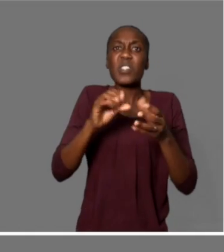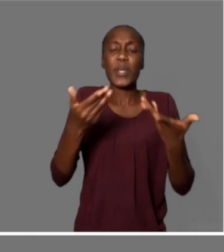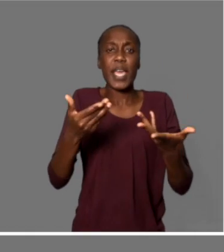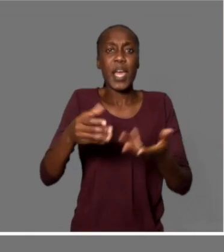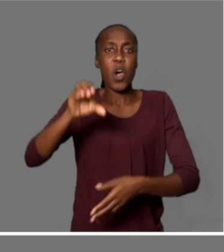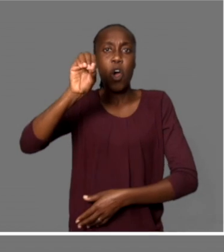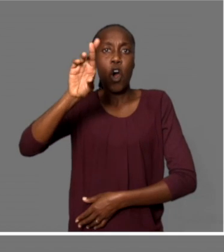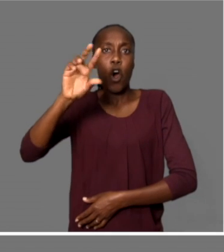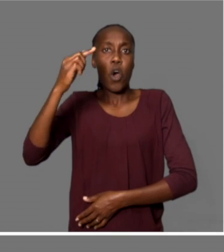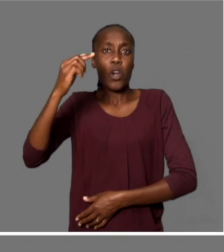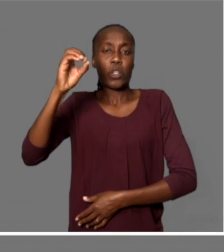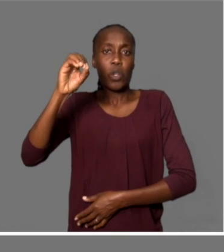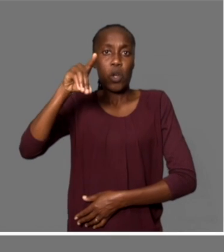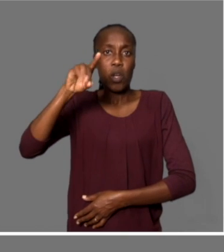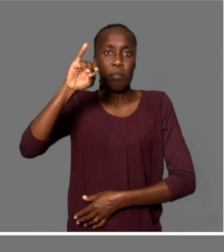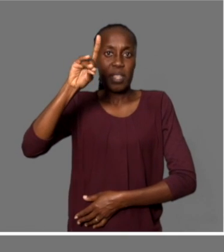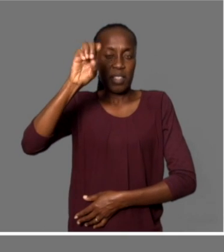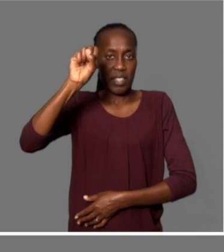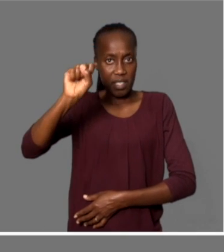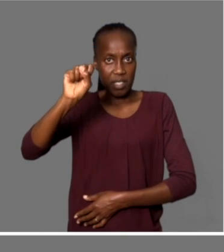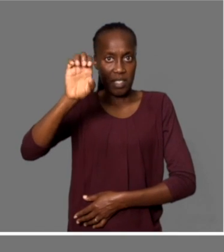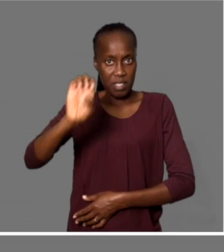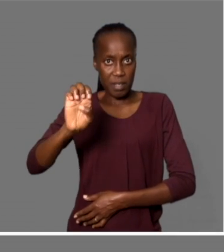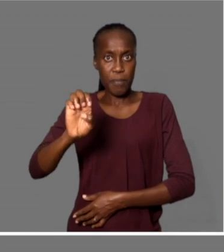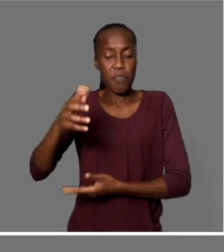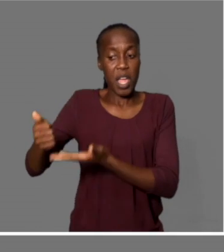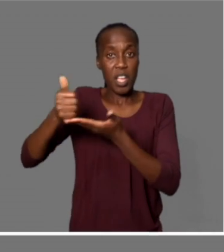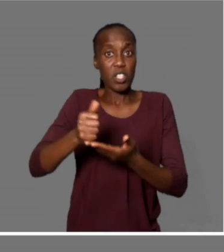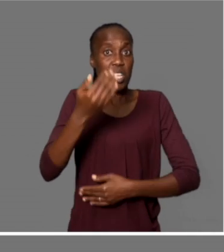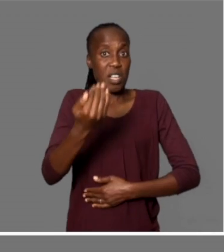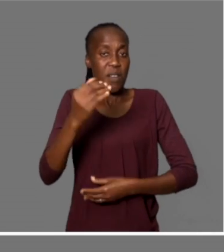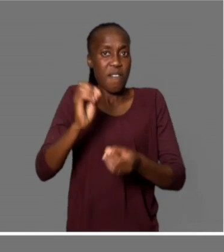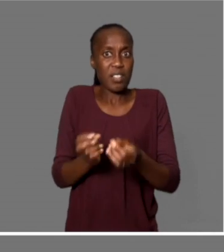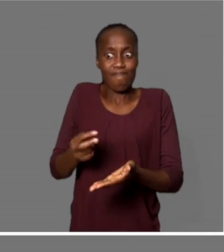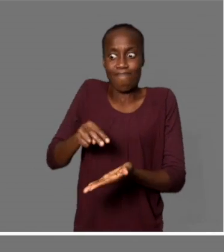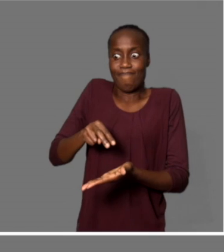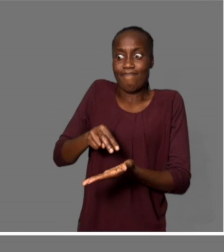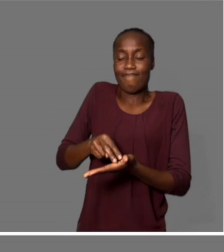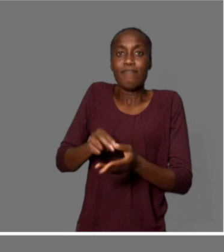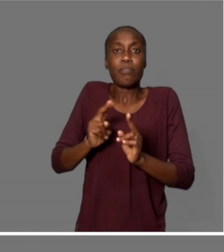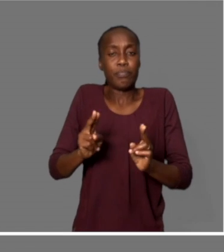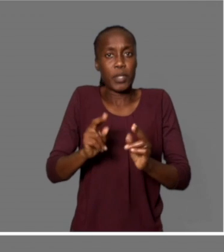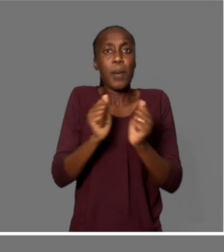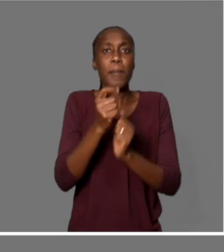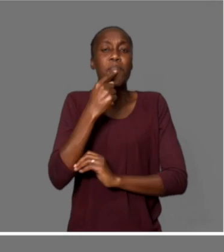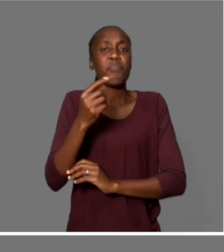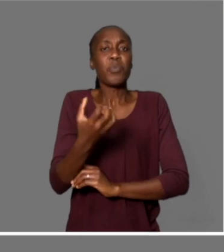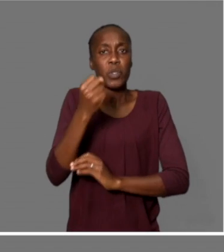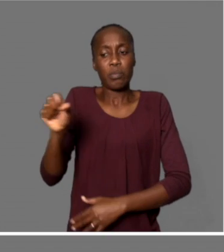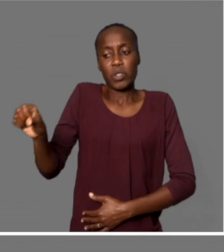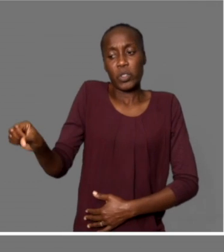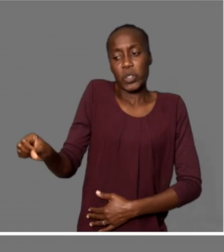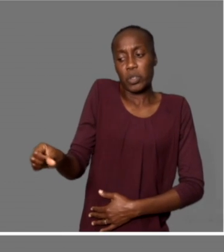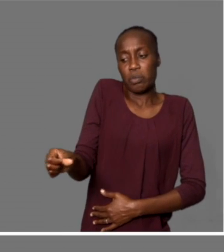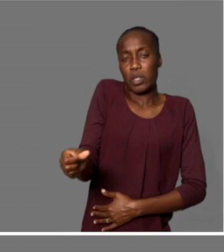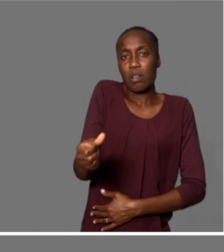Este apoio é resultado de uma campanha conjunta feita pela TV Surdo e a cooperativa Luana Semeia Sorrisos, que